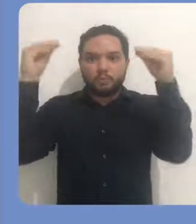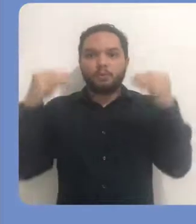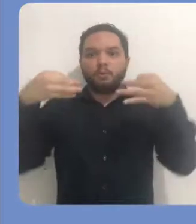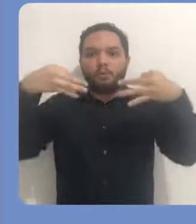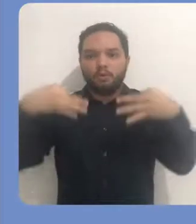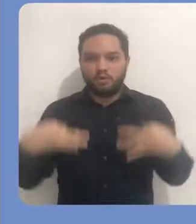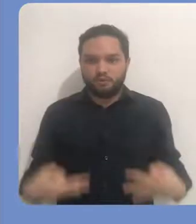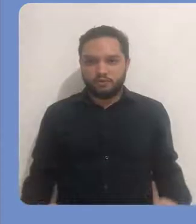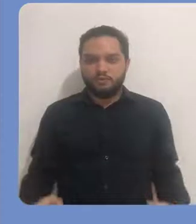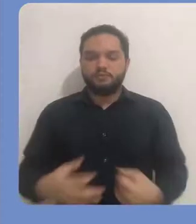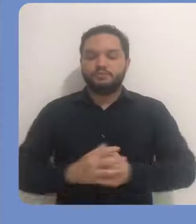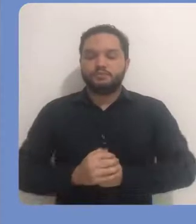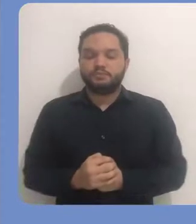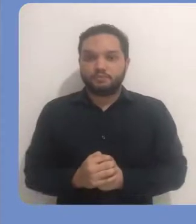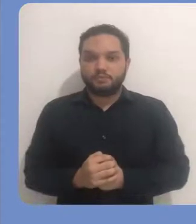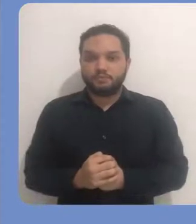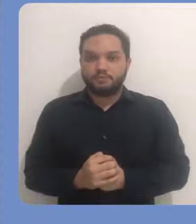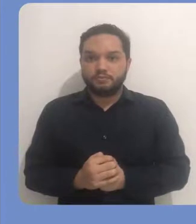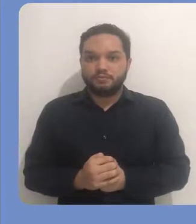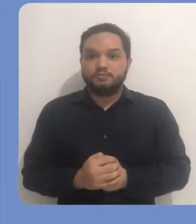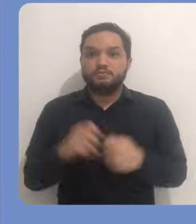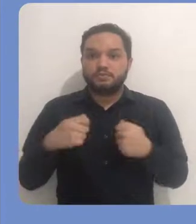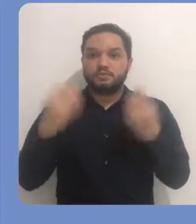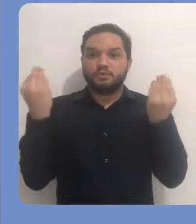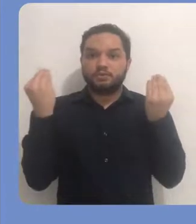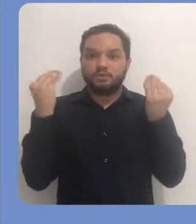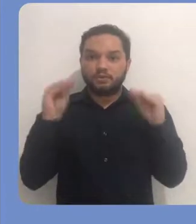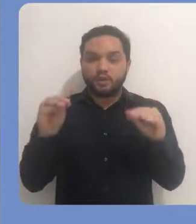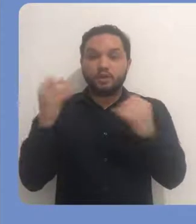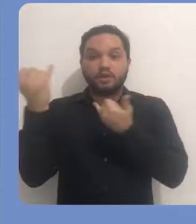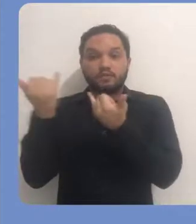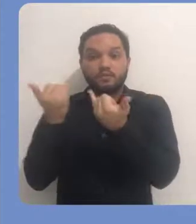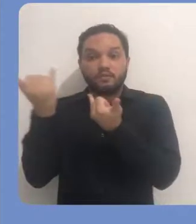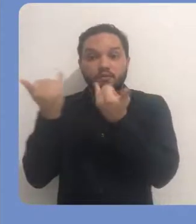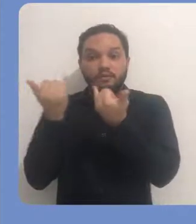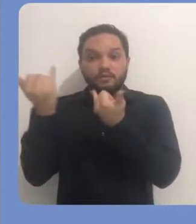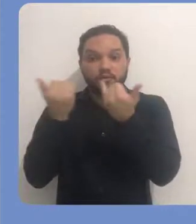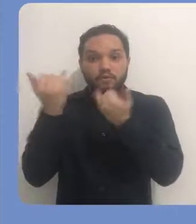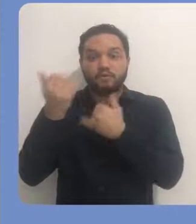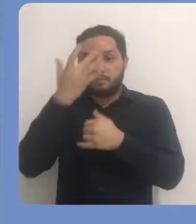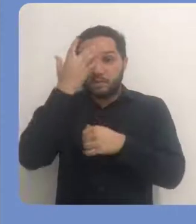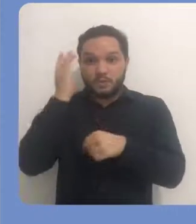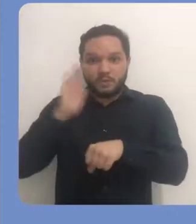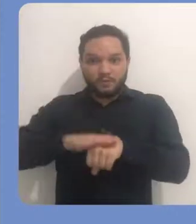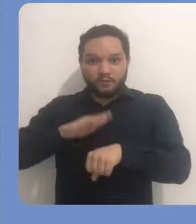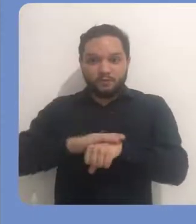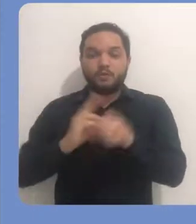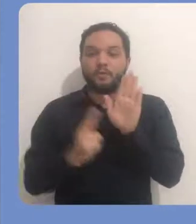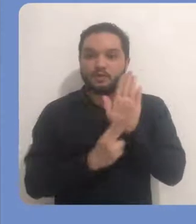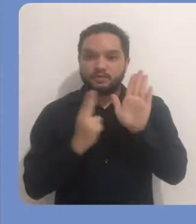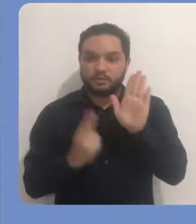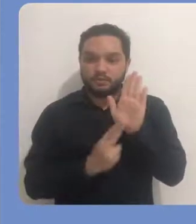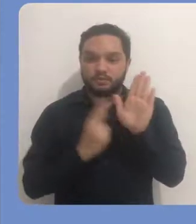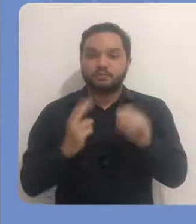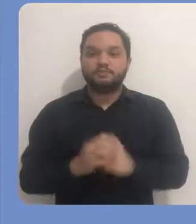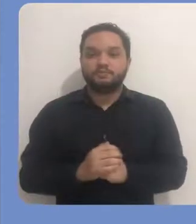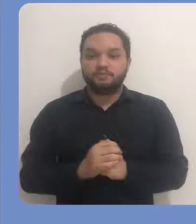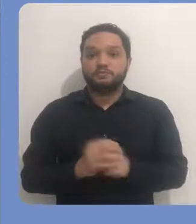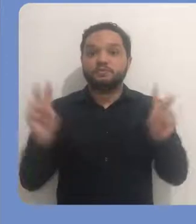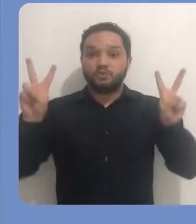campos adequadamente. Você deve fornecer, então, as informações dos autores da obra,